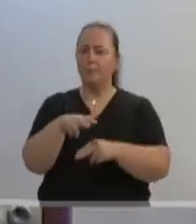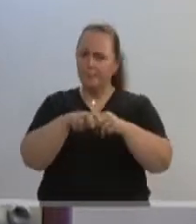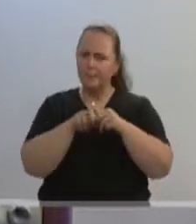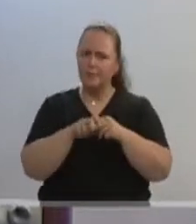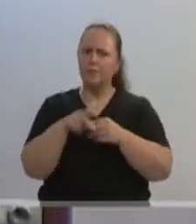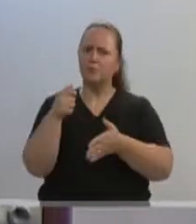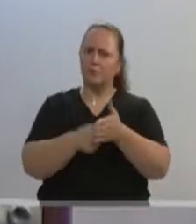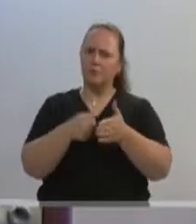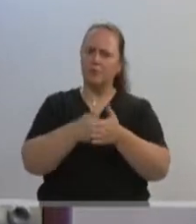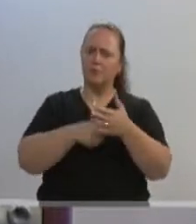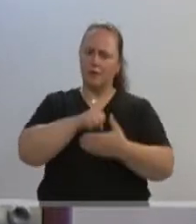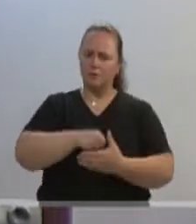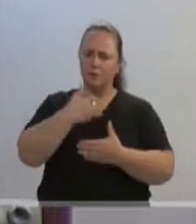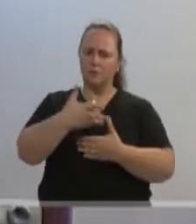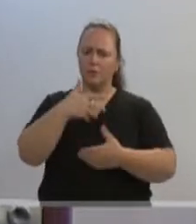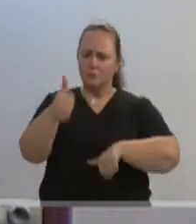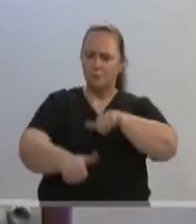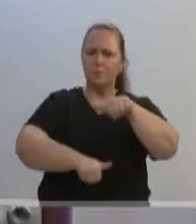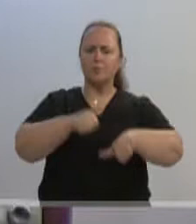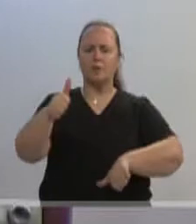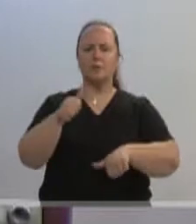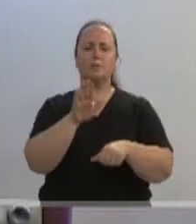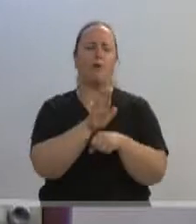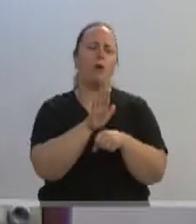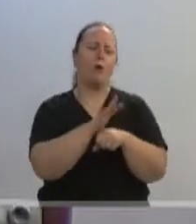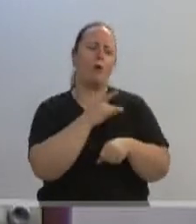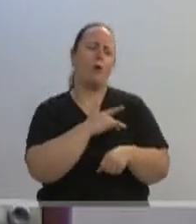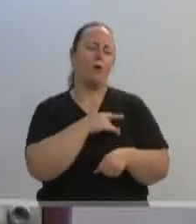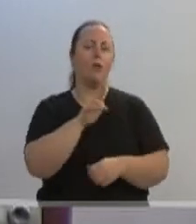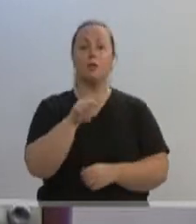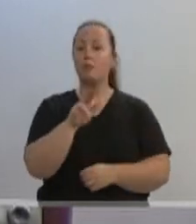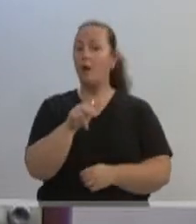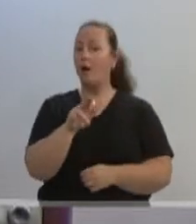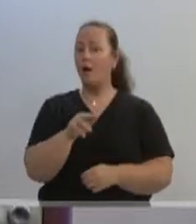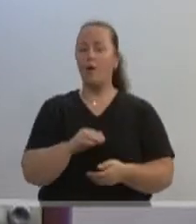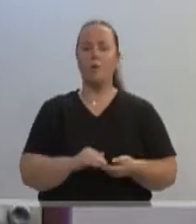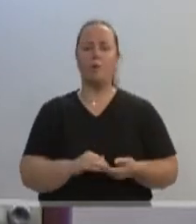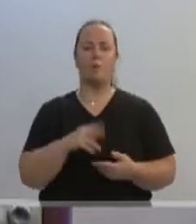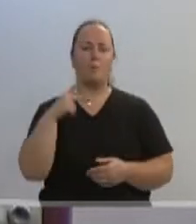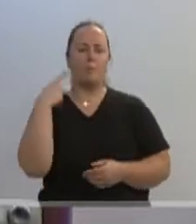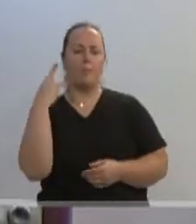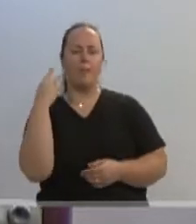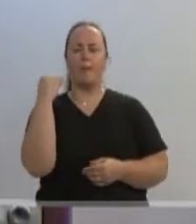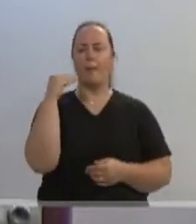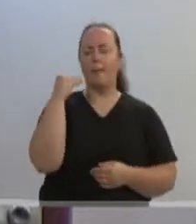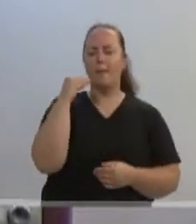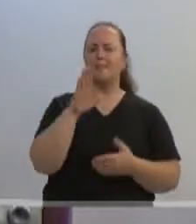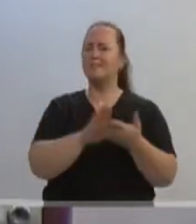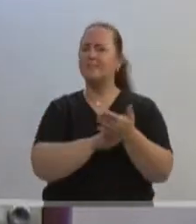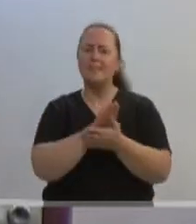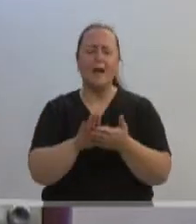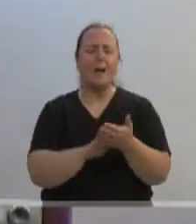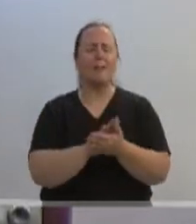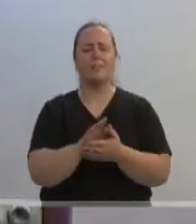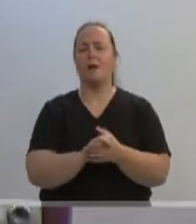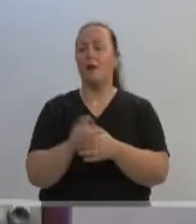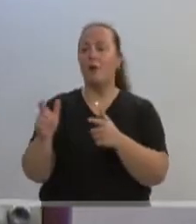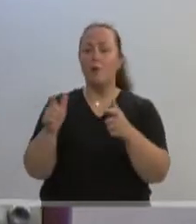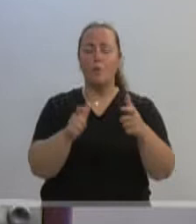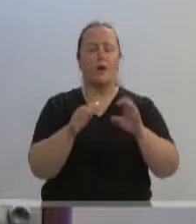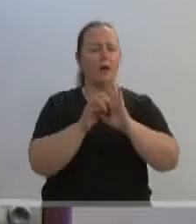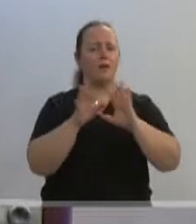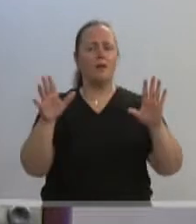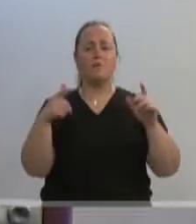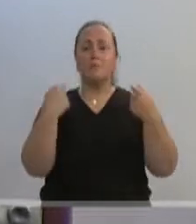atitudes de mudança, cobrem trabalho sem assistencialismo, sem clichês políticos, sem esquema do jeitinho brasileiro, seja nos bairros, seja no centro, seja